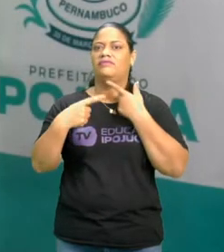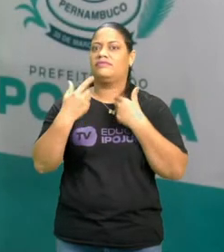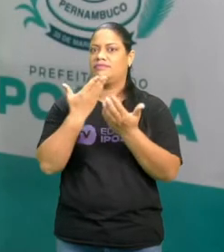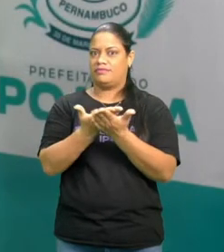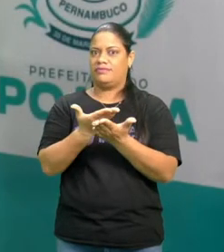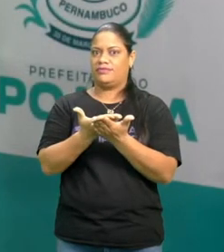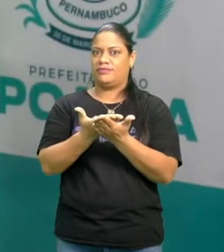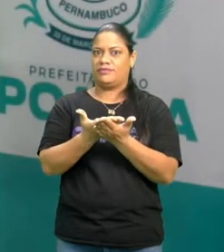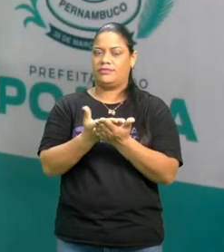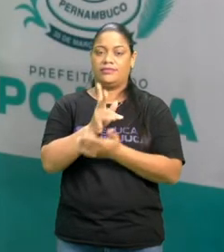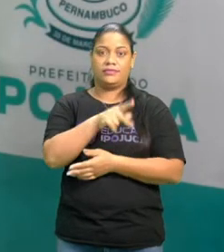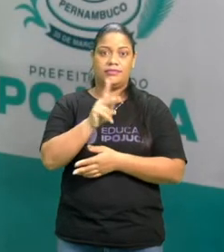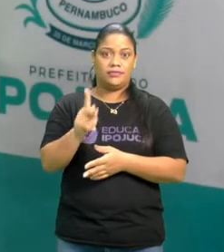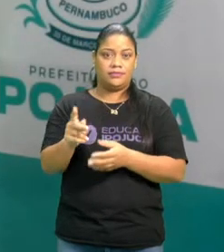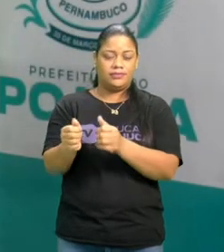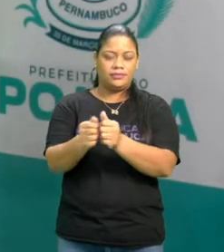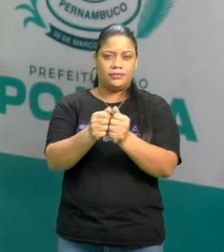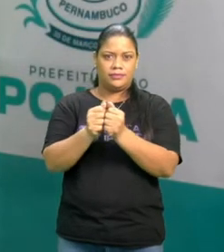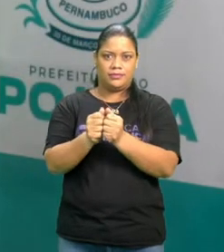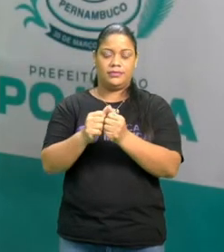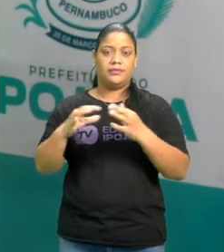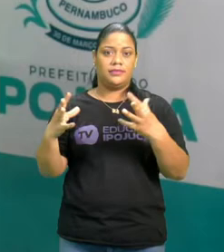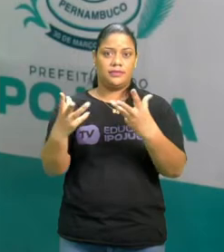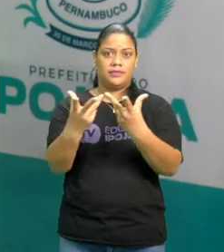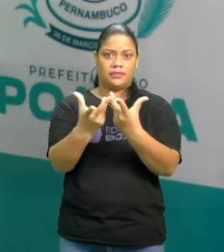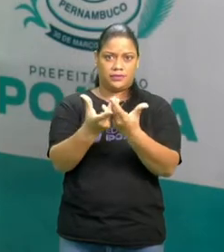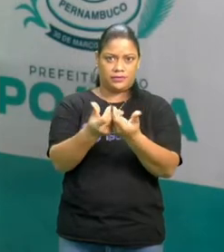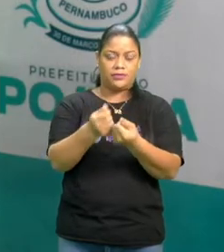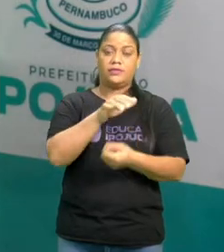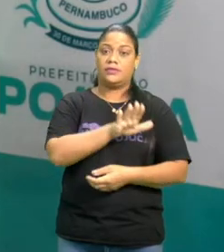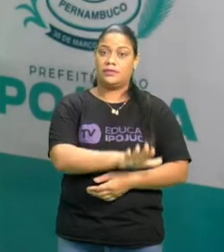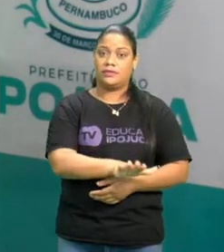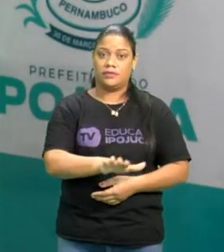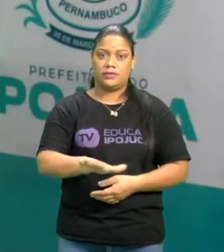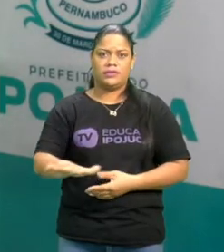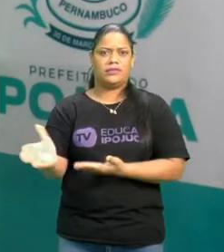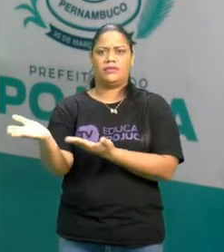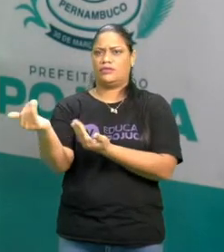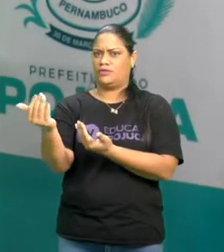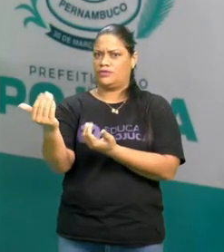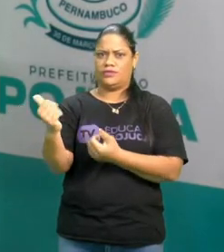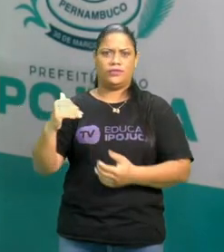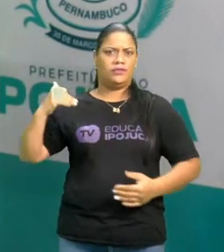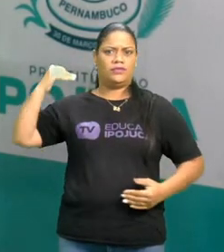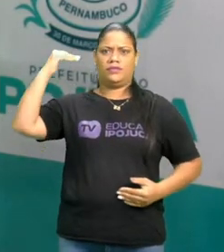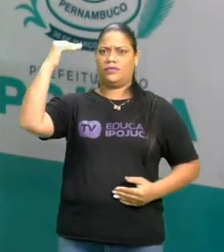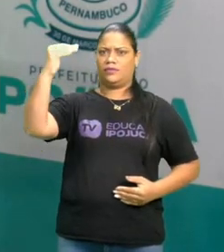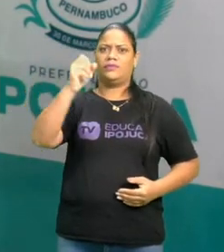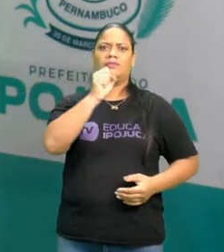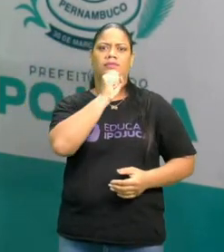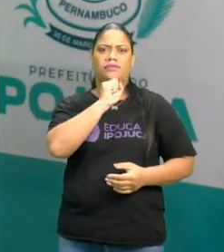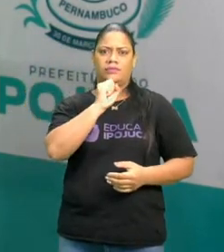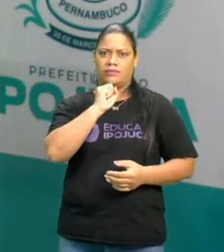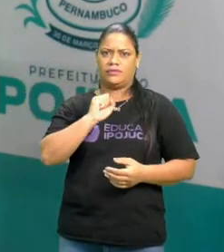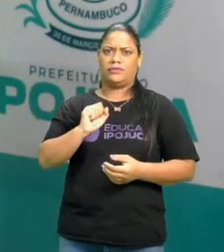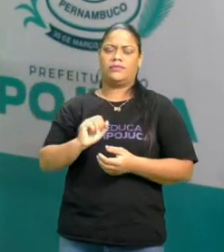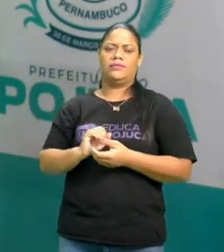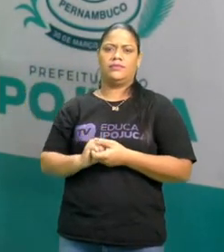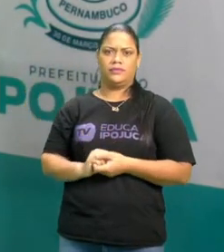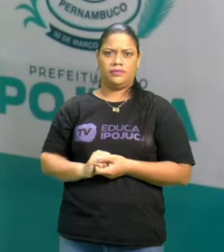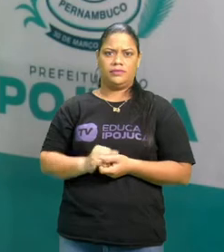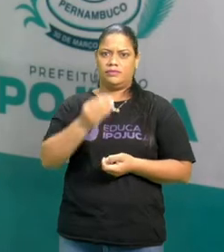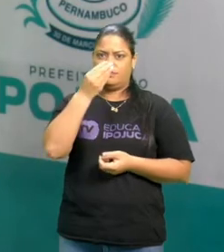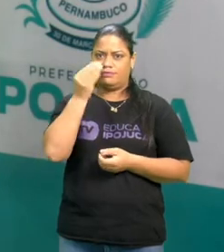atento. Para todas as minorias e para a criança, jovem, adulto e idoso, que são